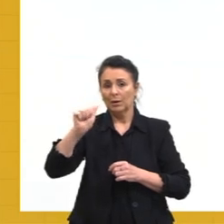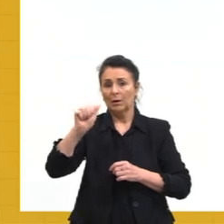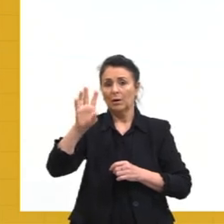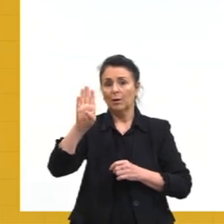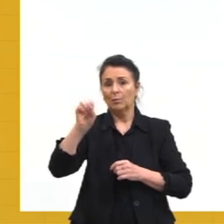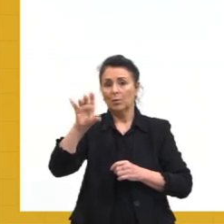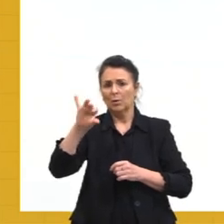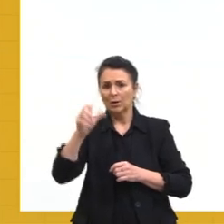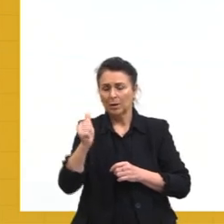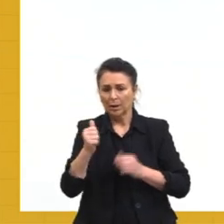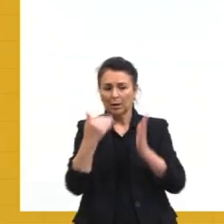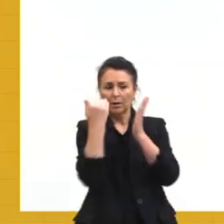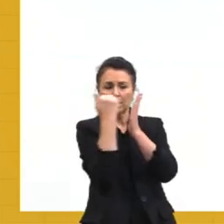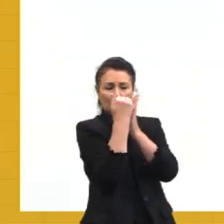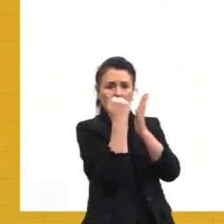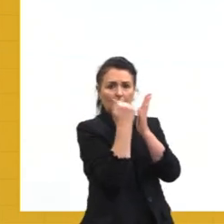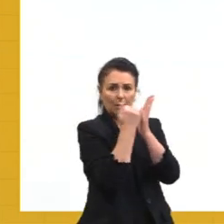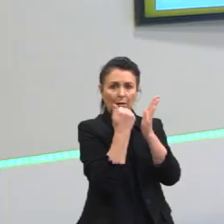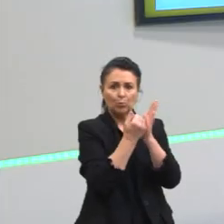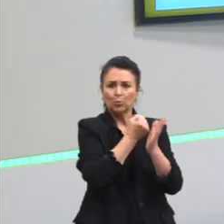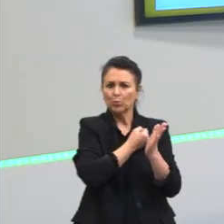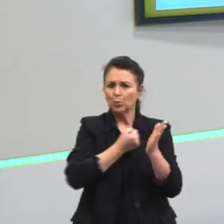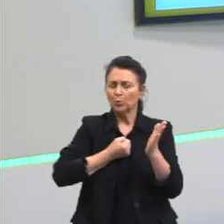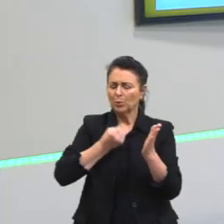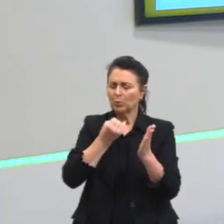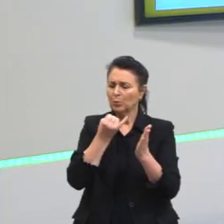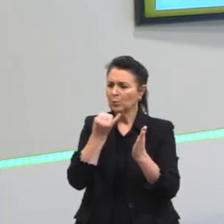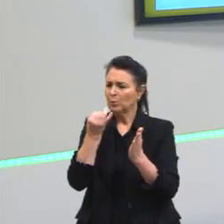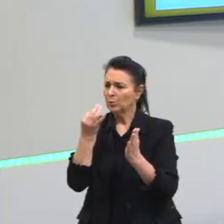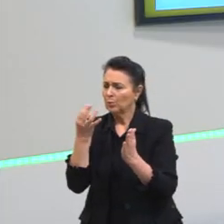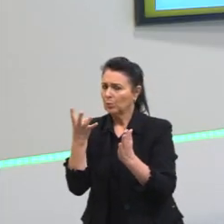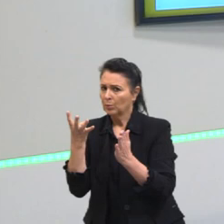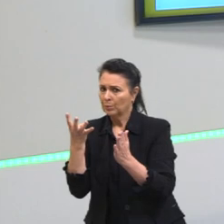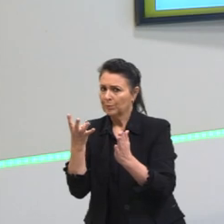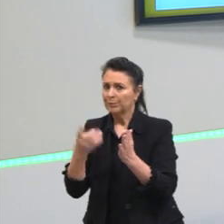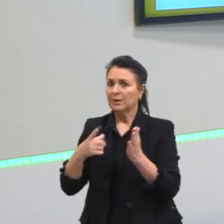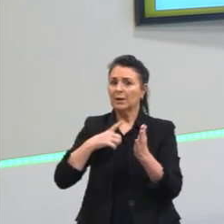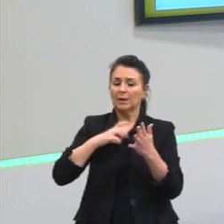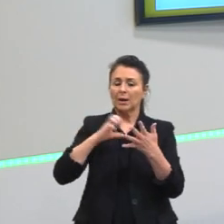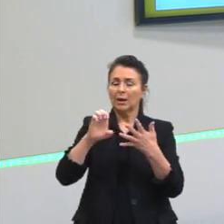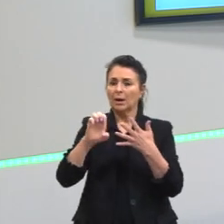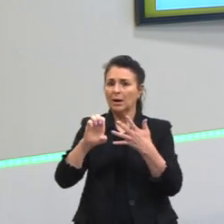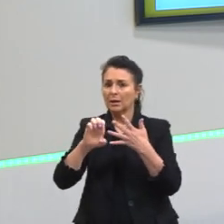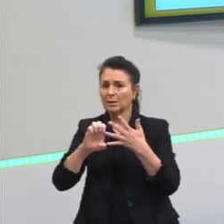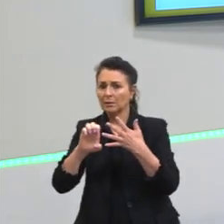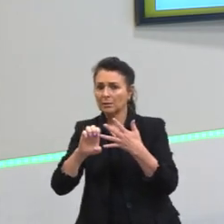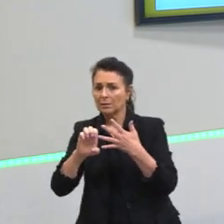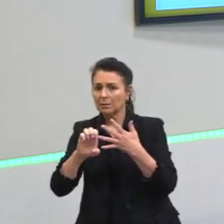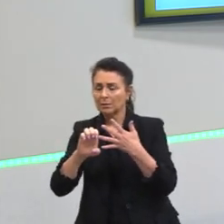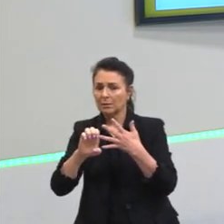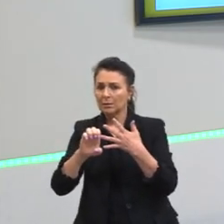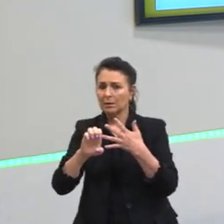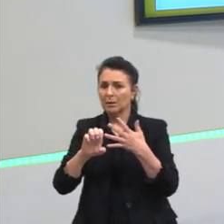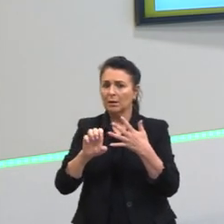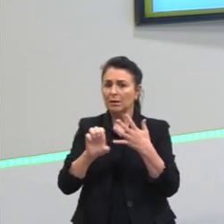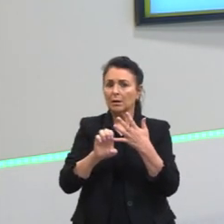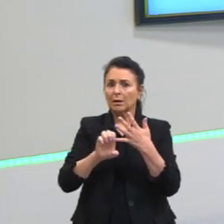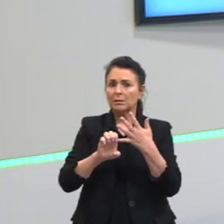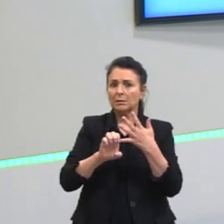numerosas em termos de espécies conhecidas. Então, só para vocês lembrarem o que é a holometabolia,